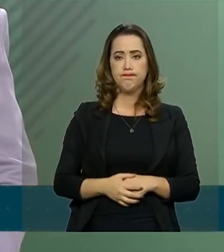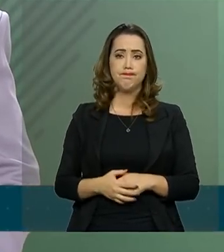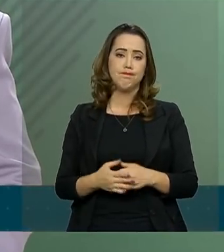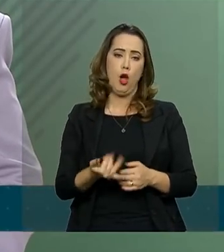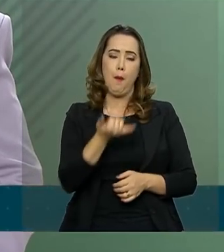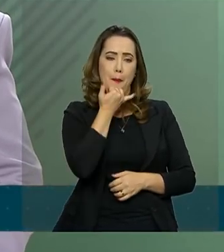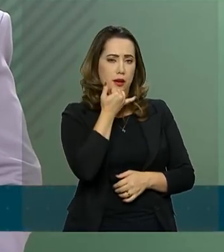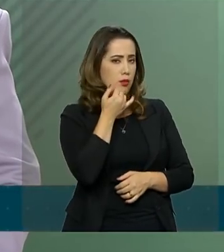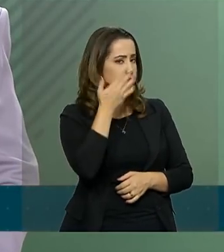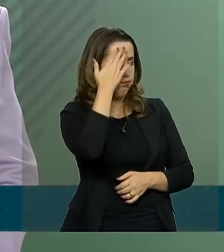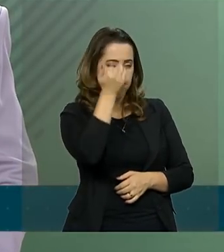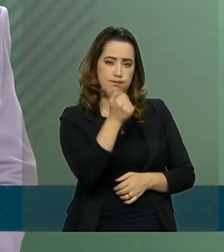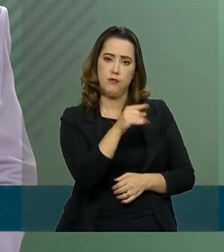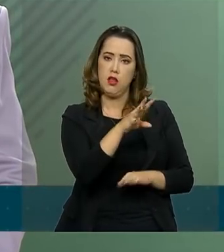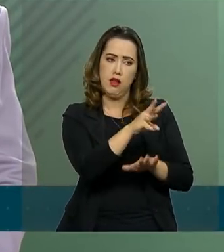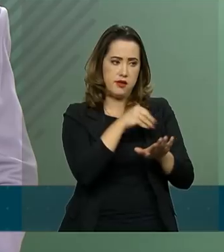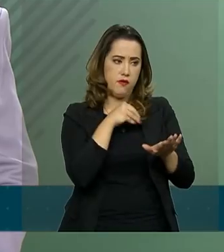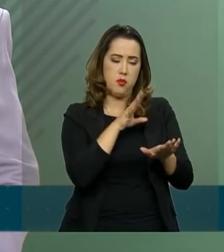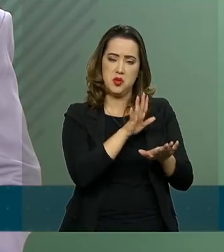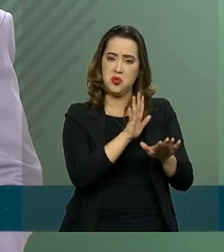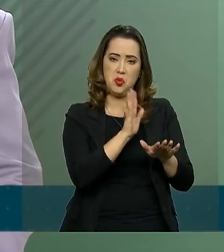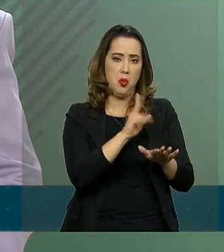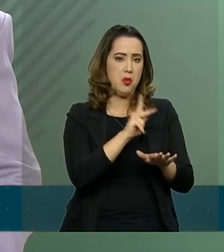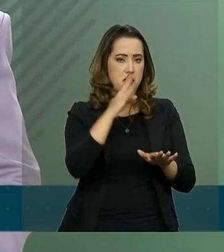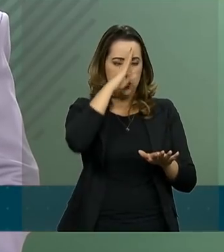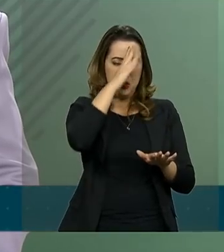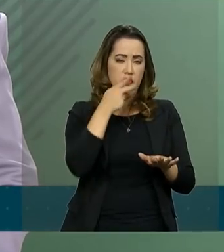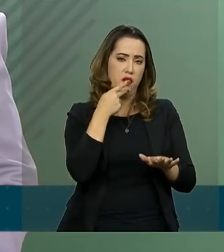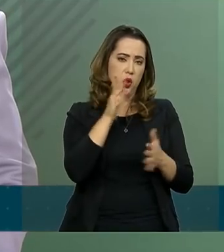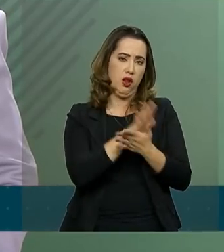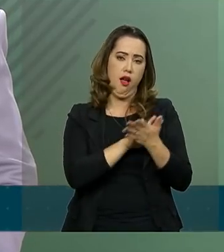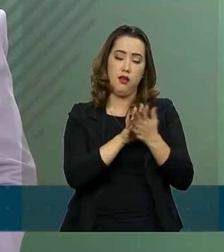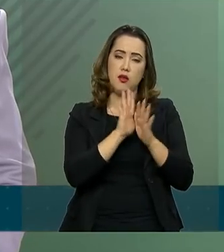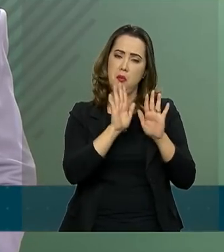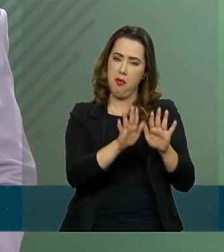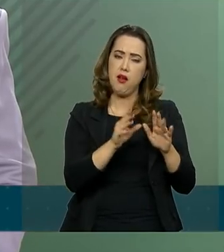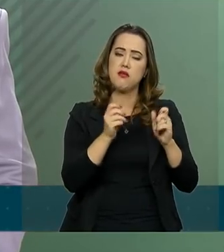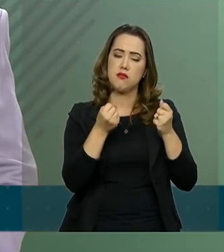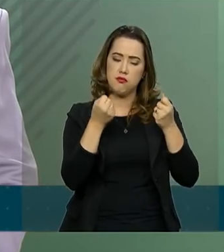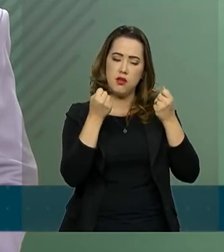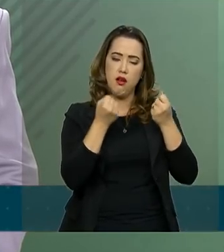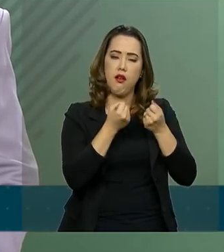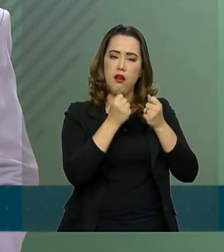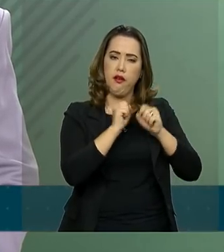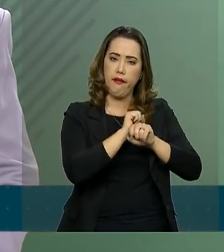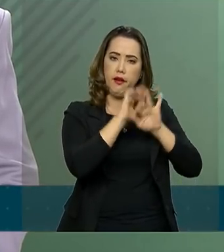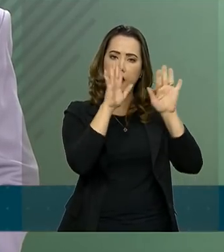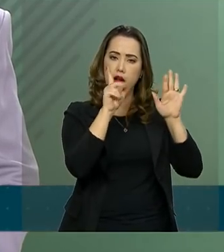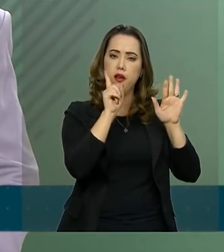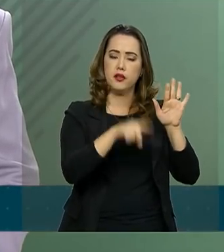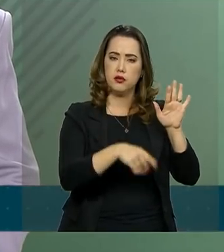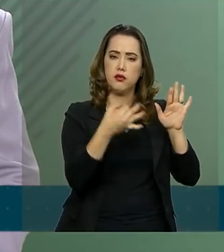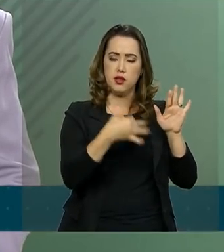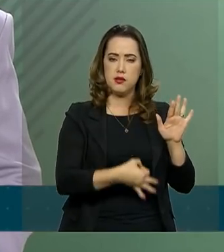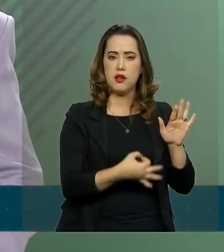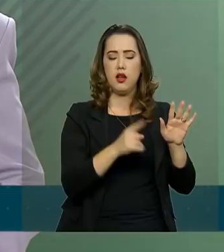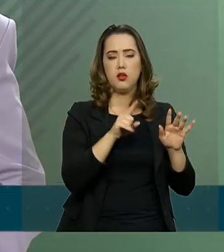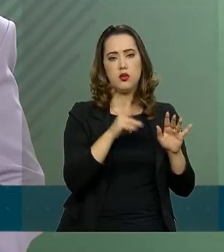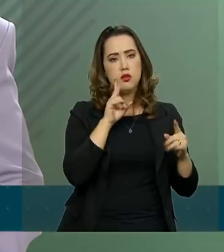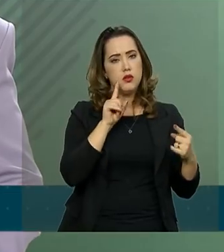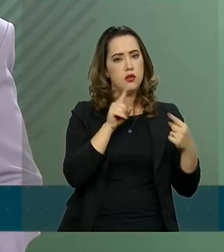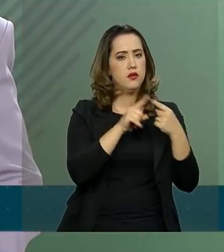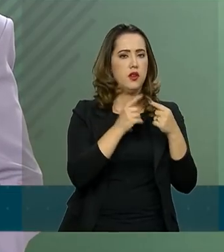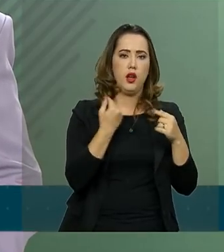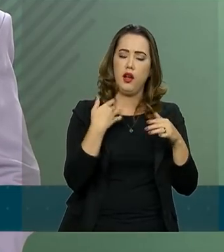porque o presidente também não me comentou. Mas, claramente, é uma atitude correta, sob o ponto de